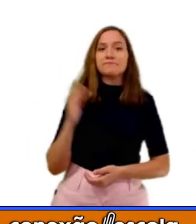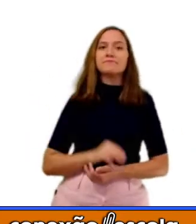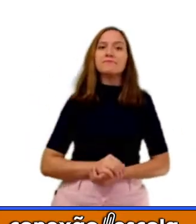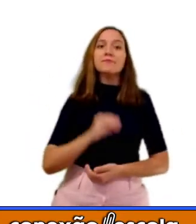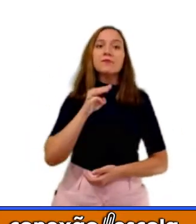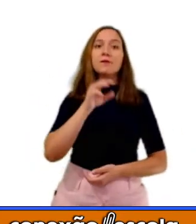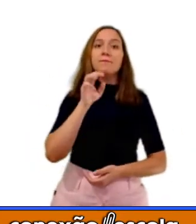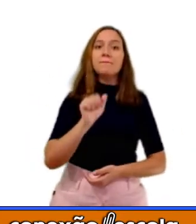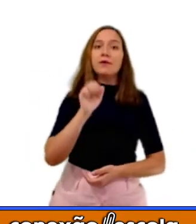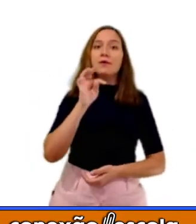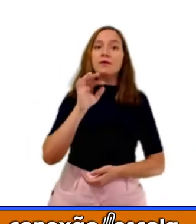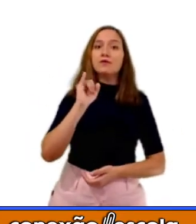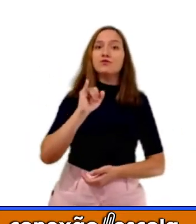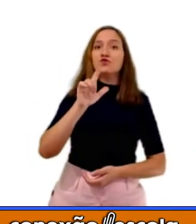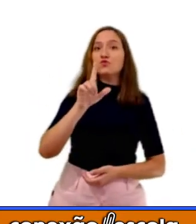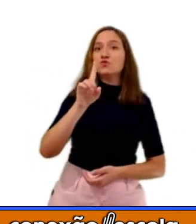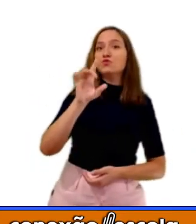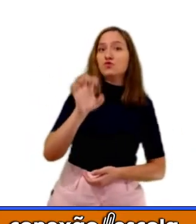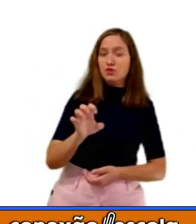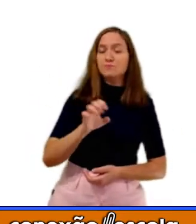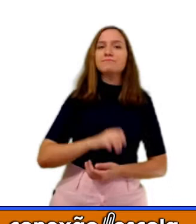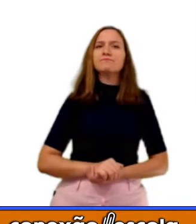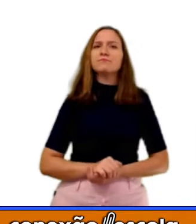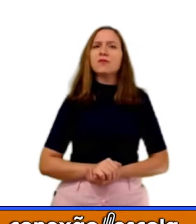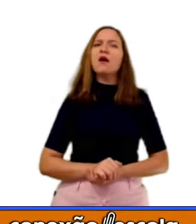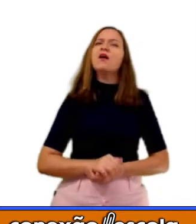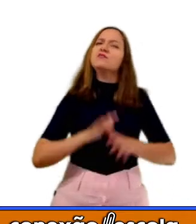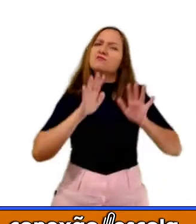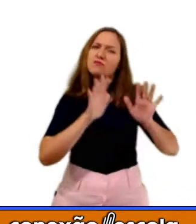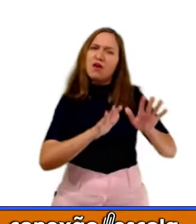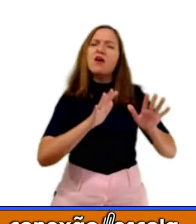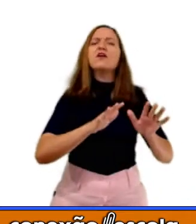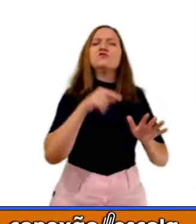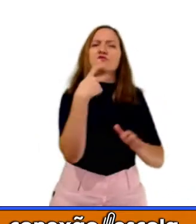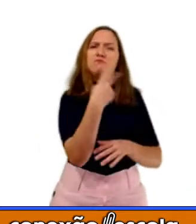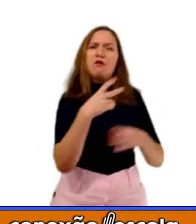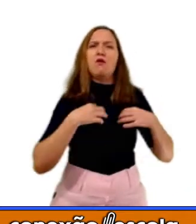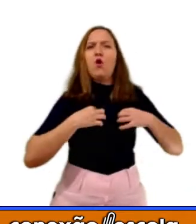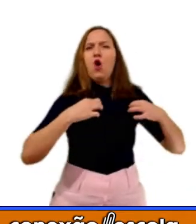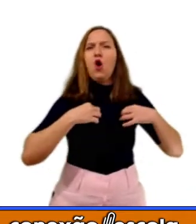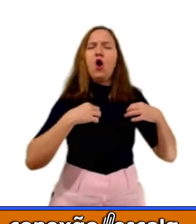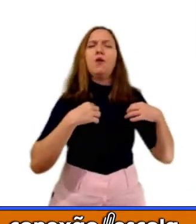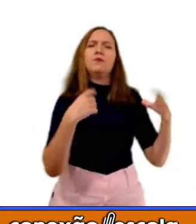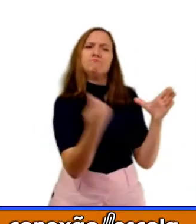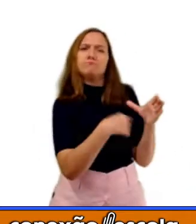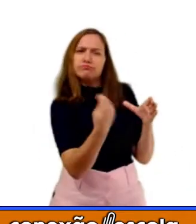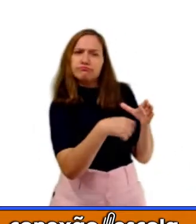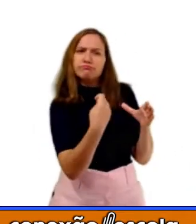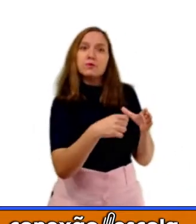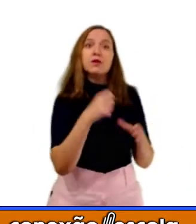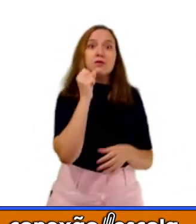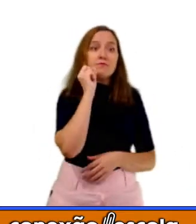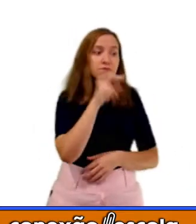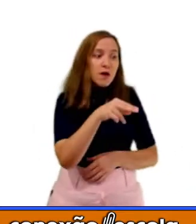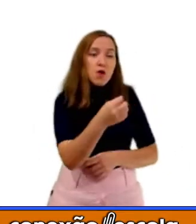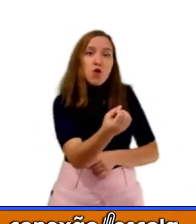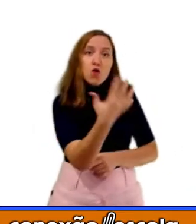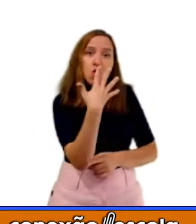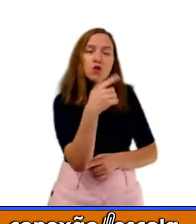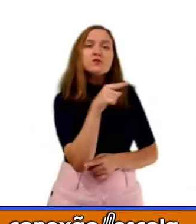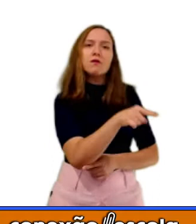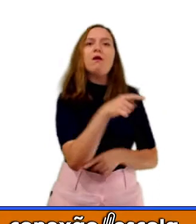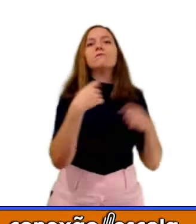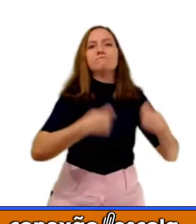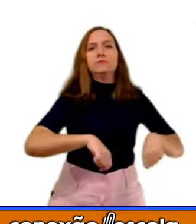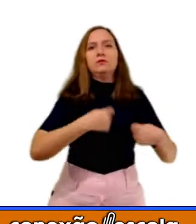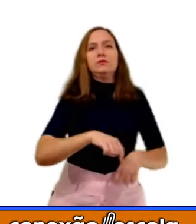Matilde, deixe as roupas lavando na máquina. Quando a luz acender, não esqueça de